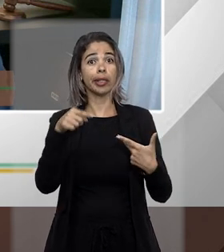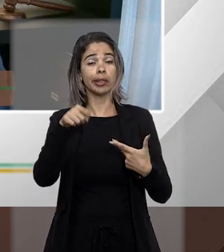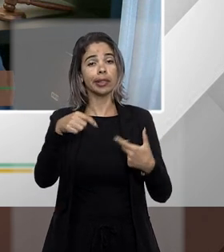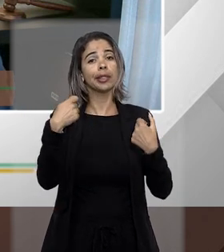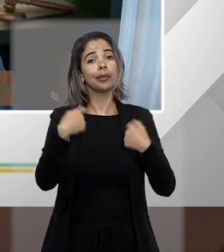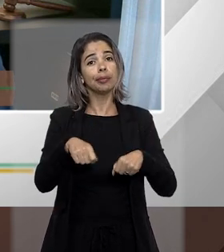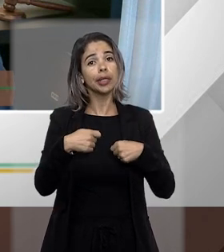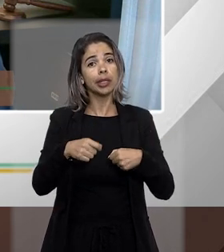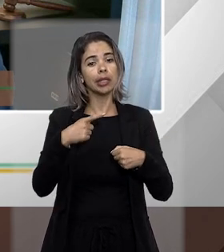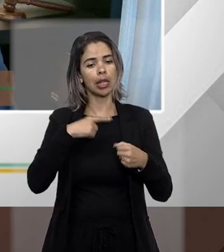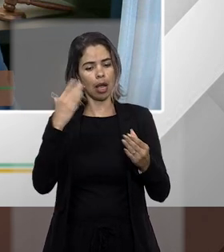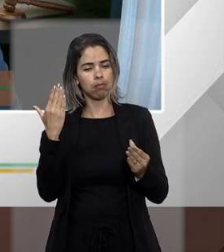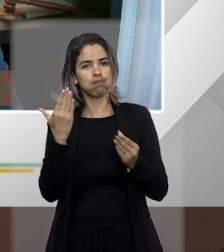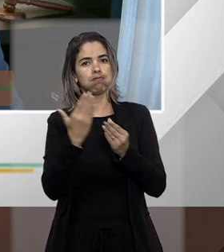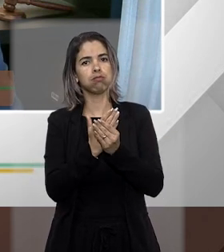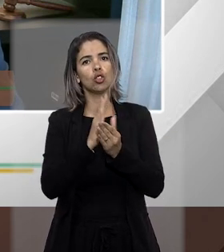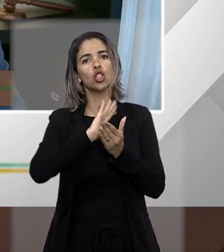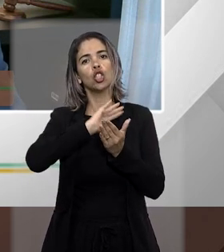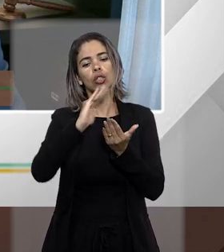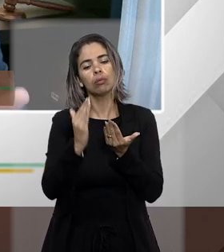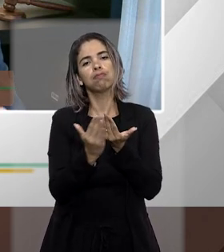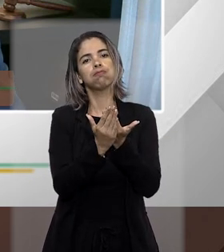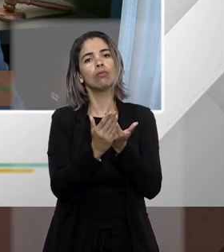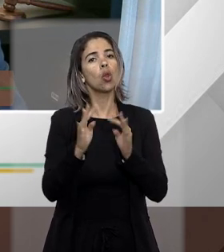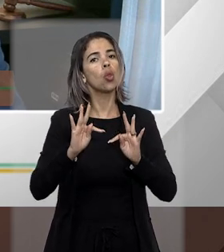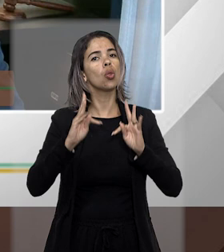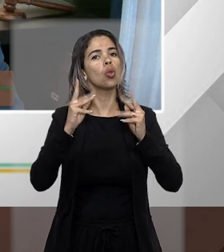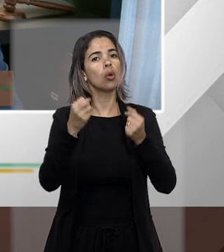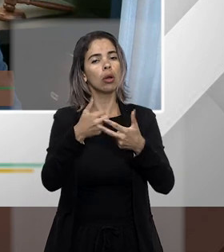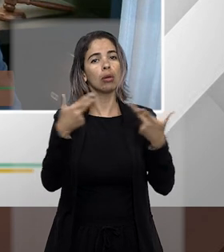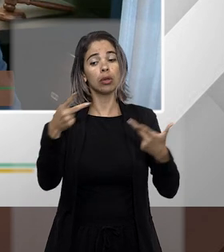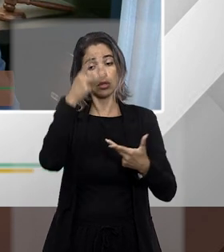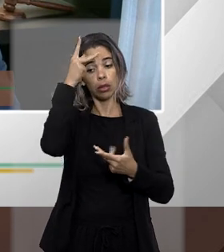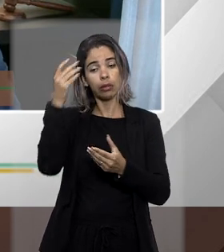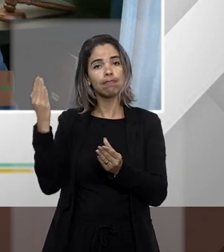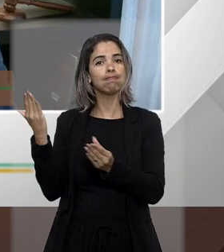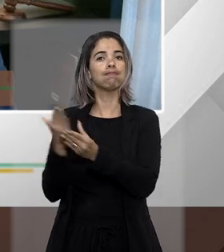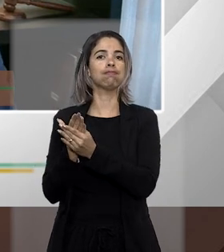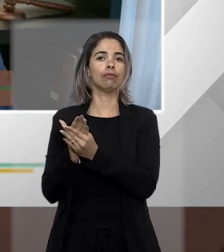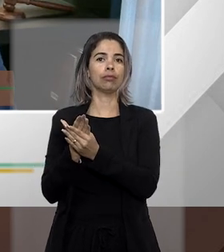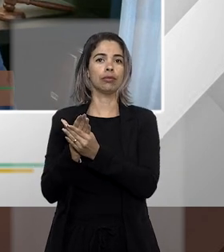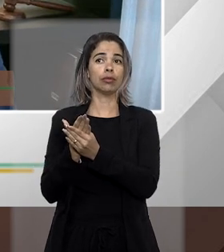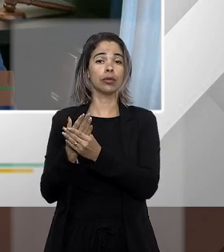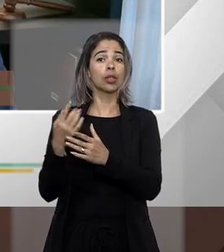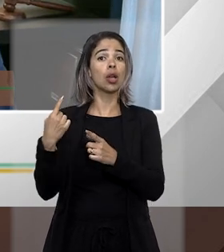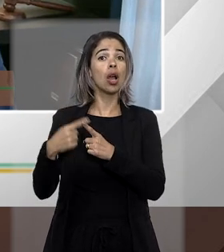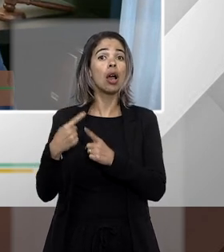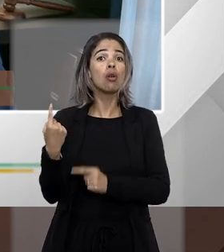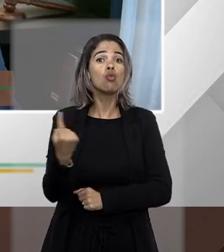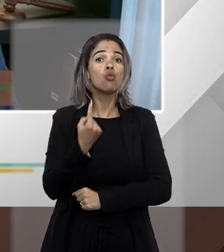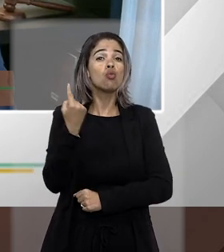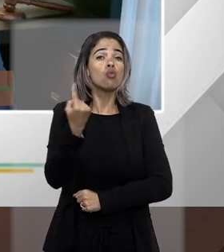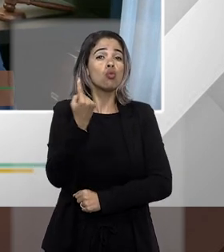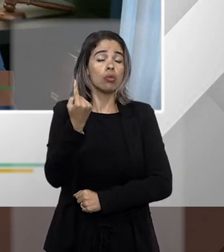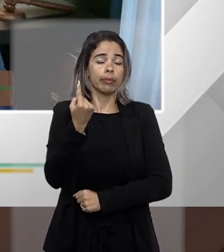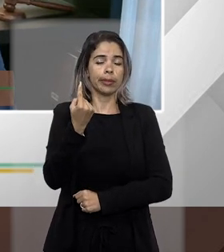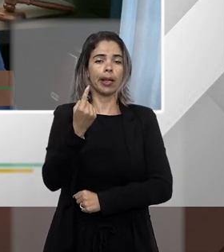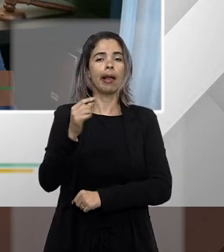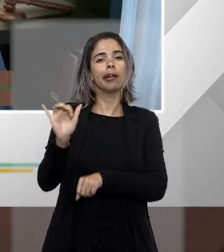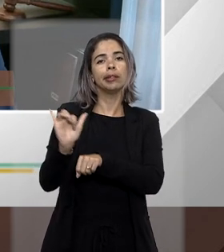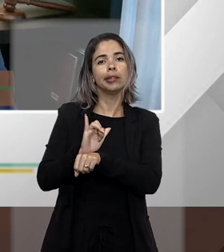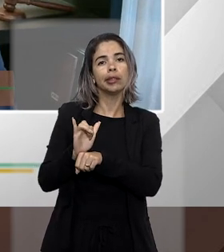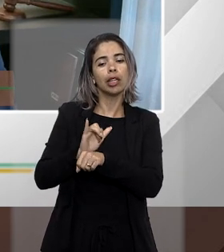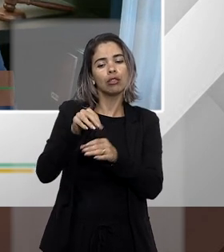informações da autoridade coatora para mim a única peça autônoma que tem que ser feita em apartado é uma alegação de suspeição